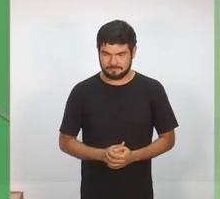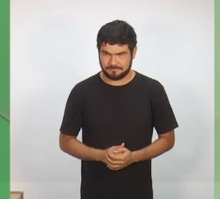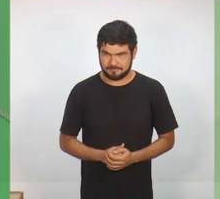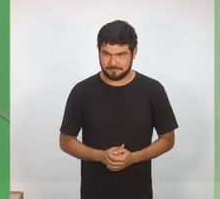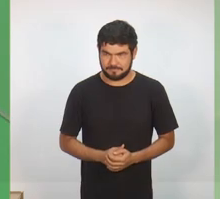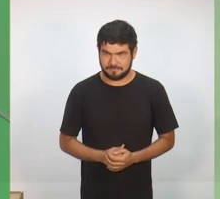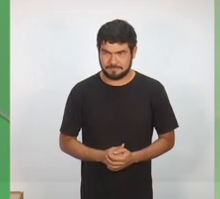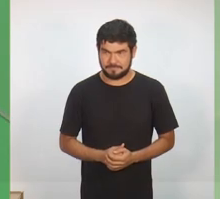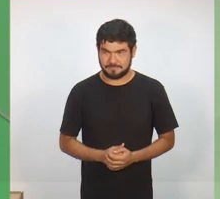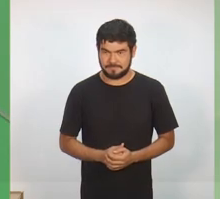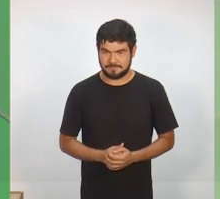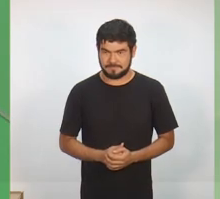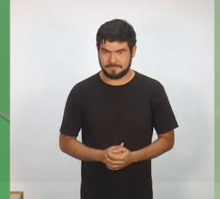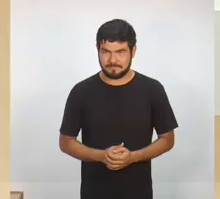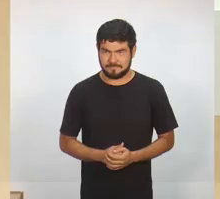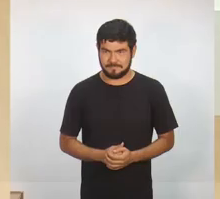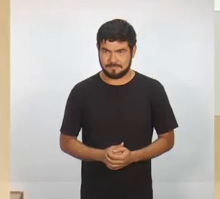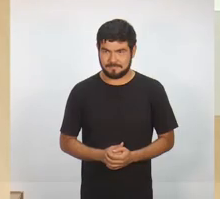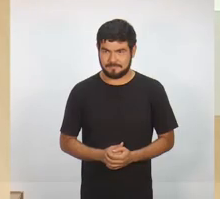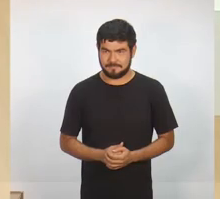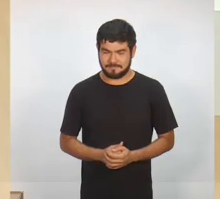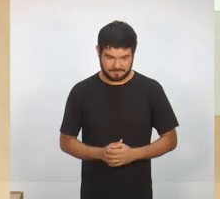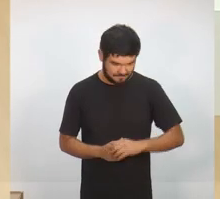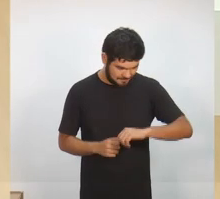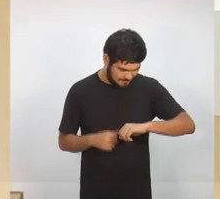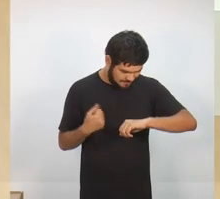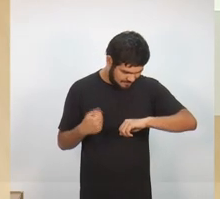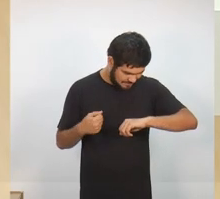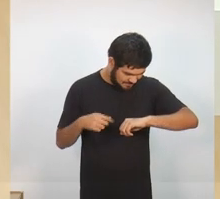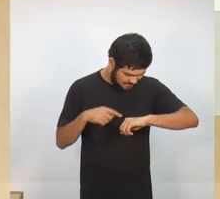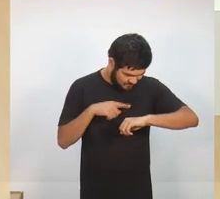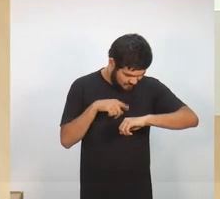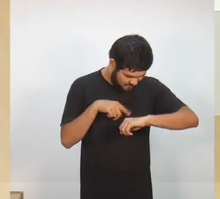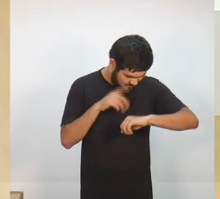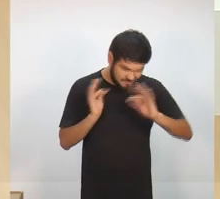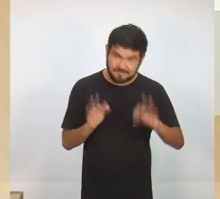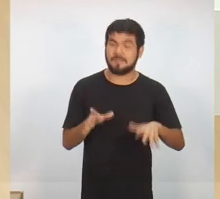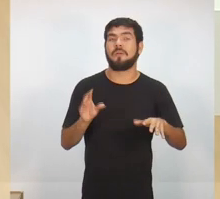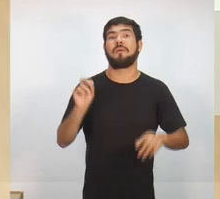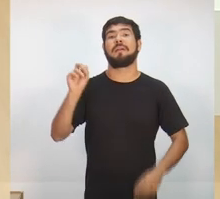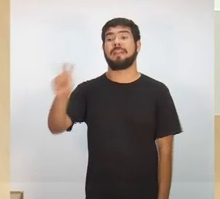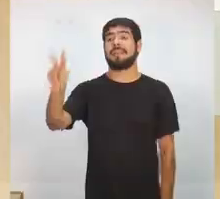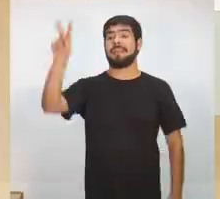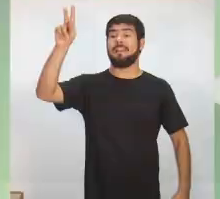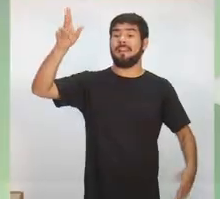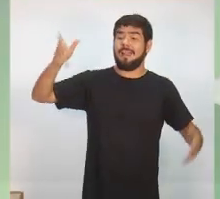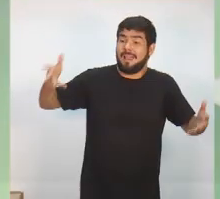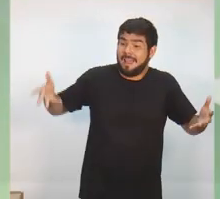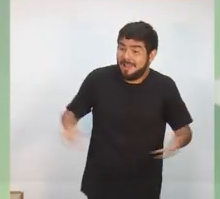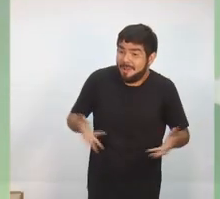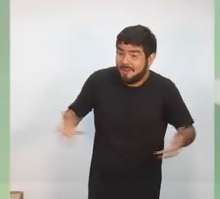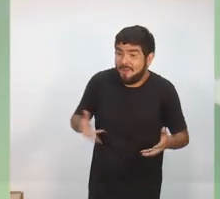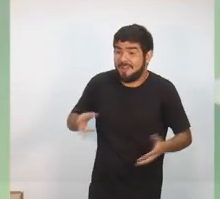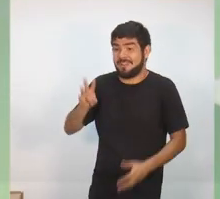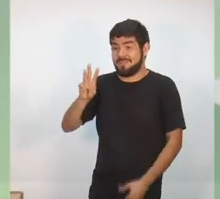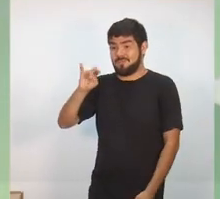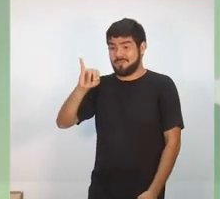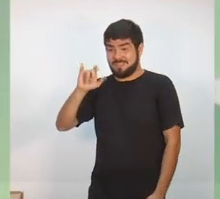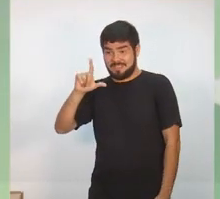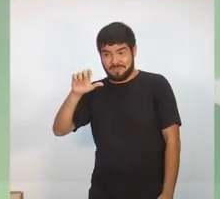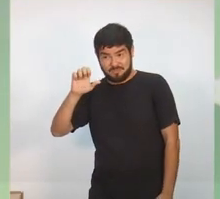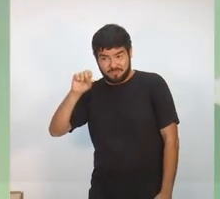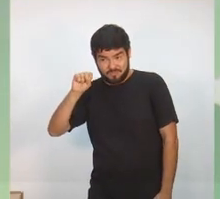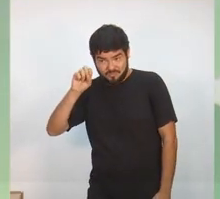Queimou. Eu preciso deixar o senhor completar seu tempo. Ok. Agora, candidato Wilson Lima